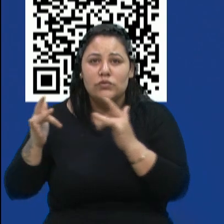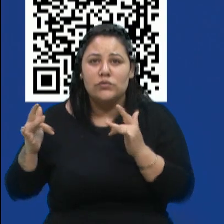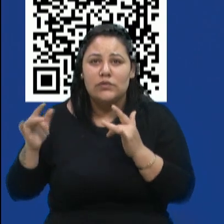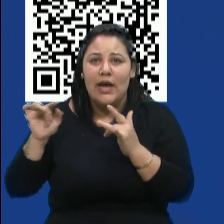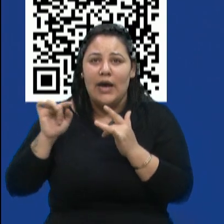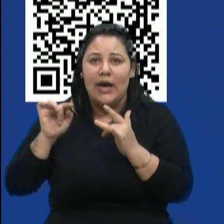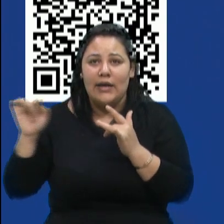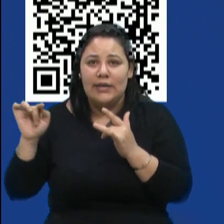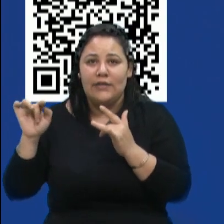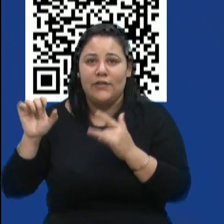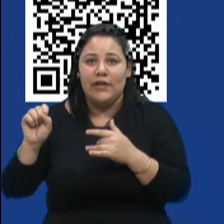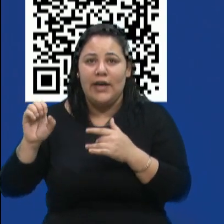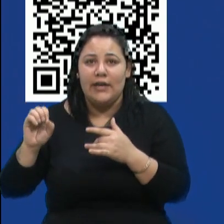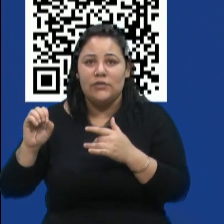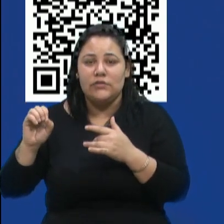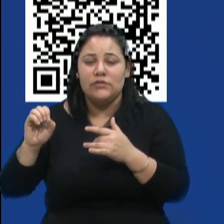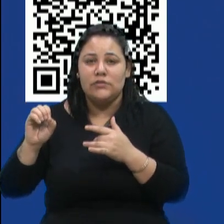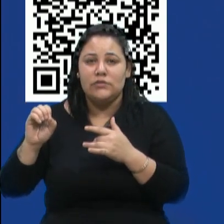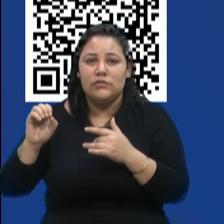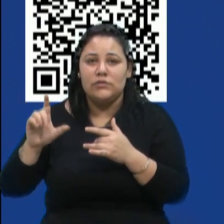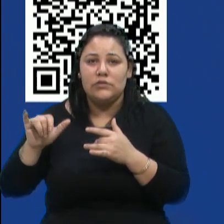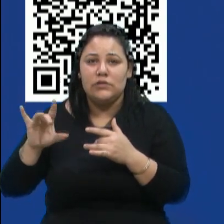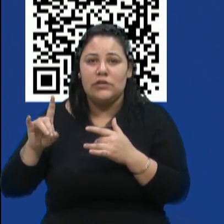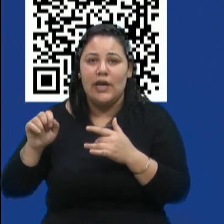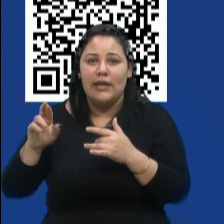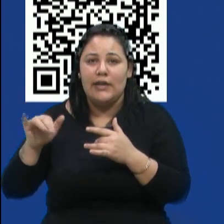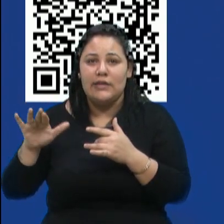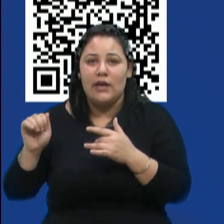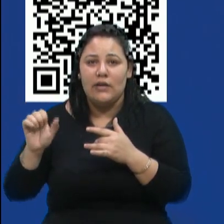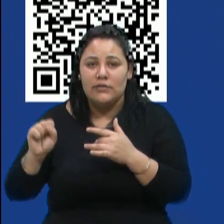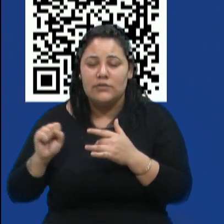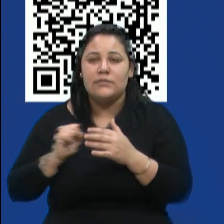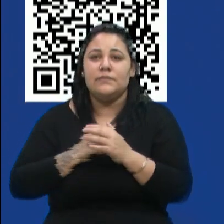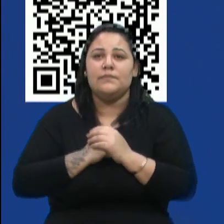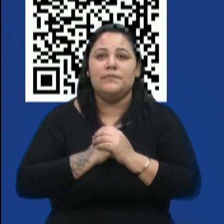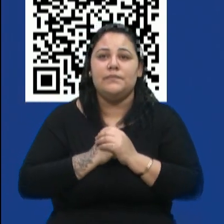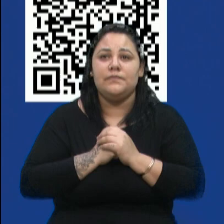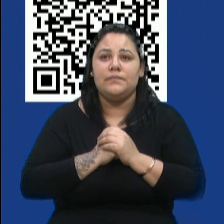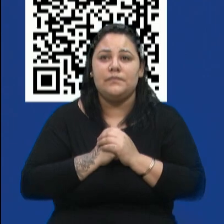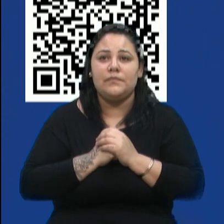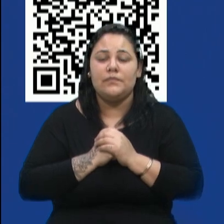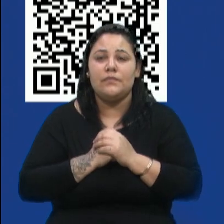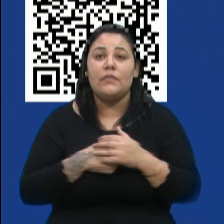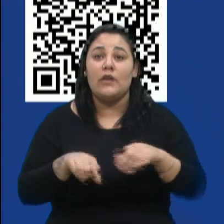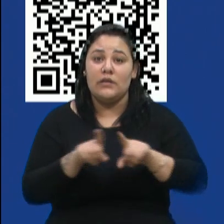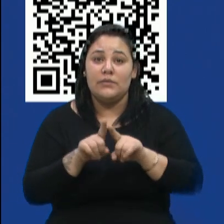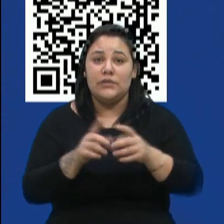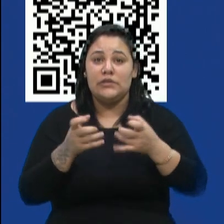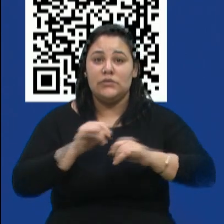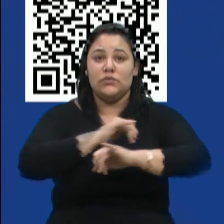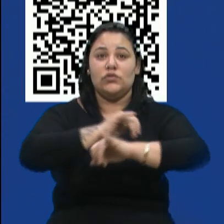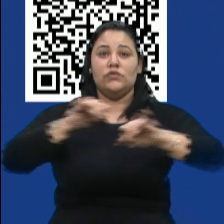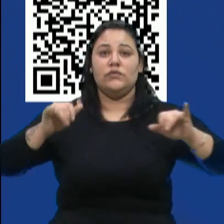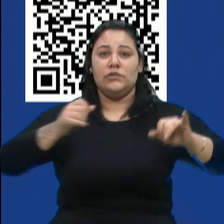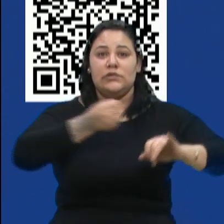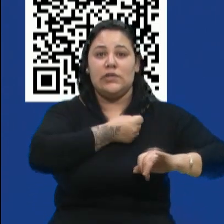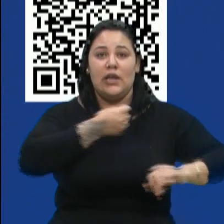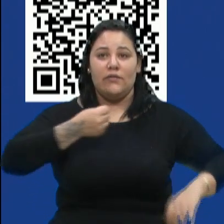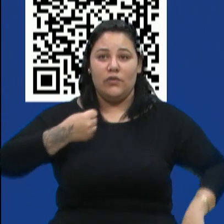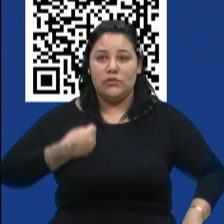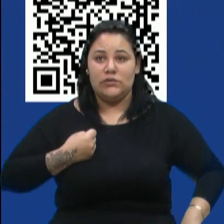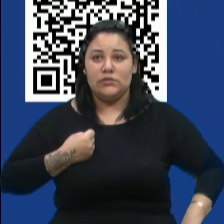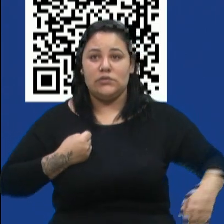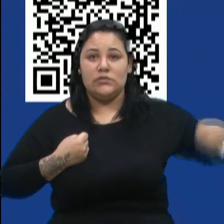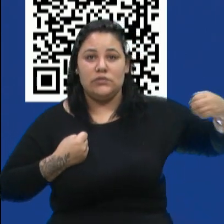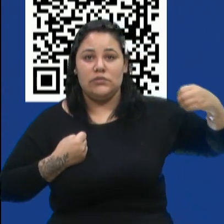Tudo em minúsculo, sem acento. E também gostaria de divulgar telefones, que a